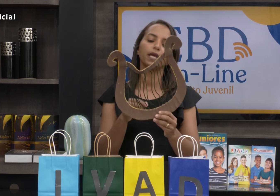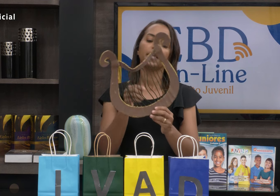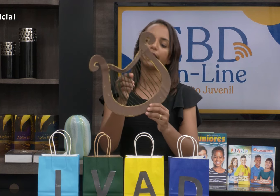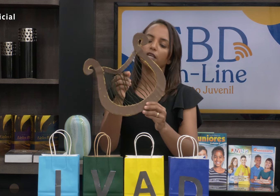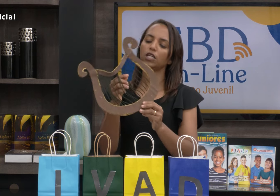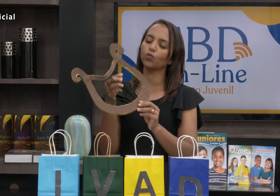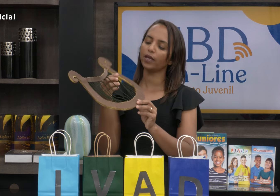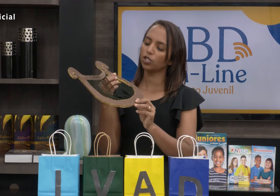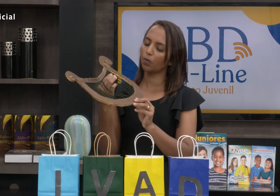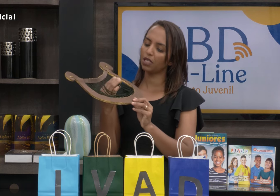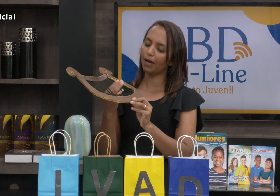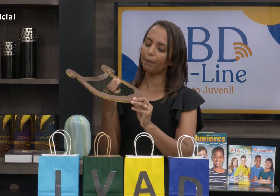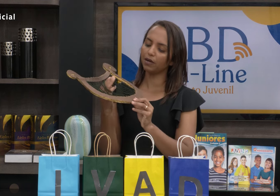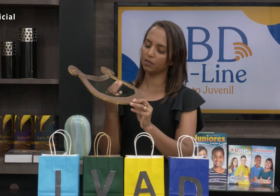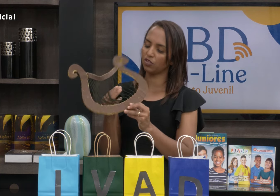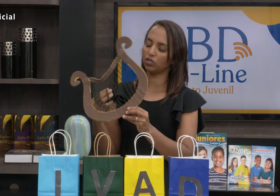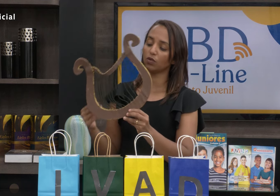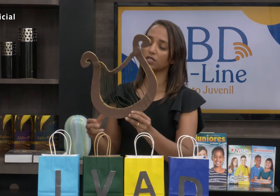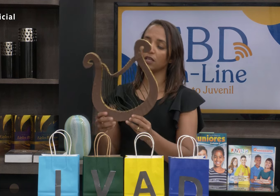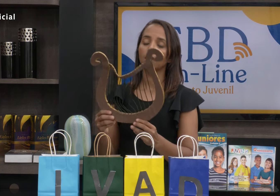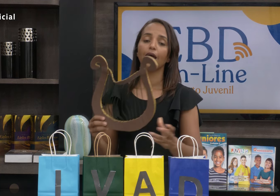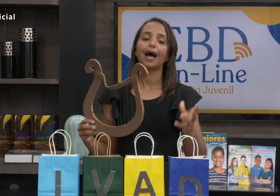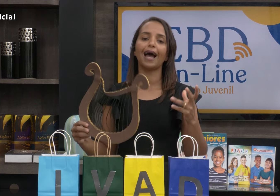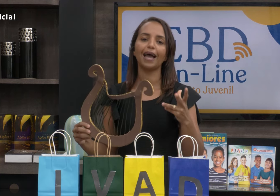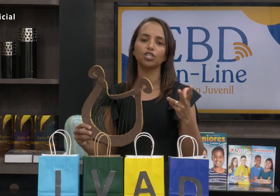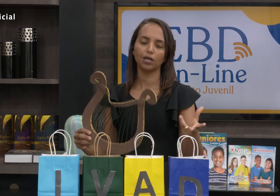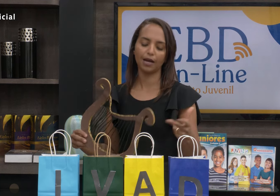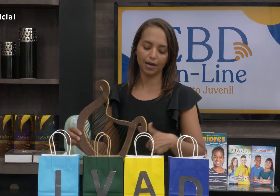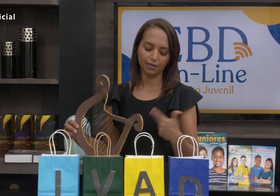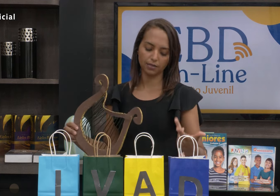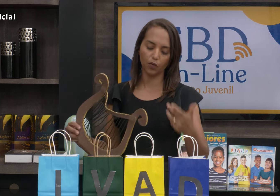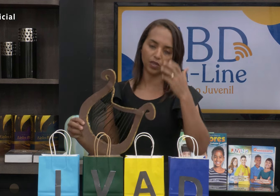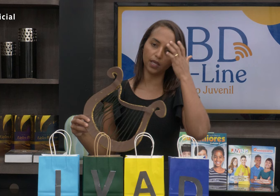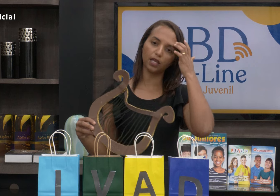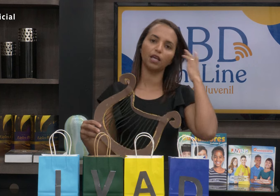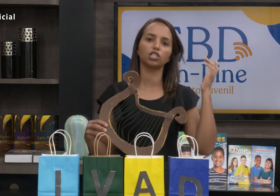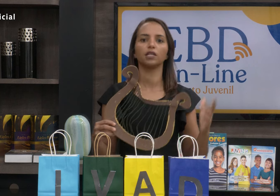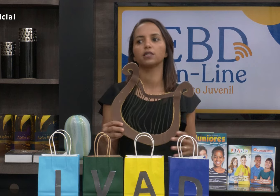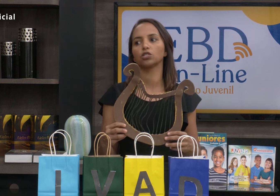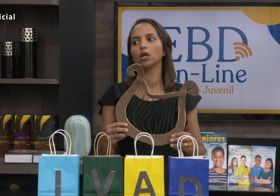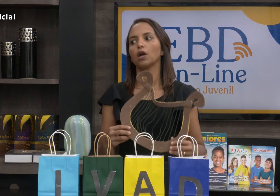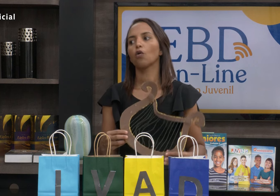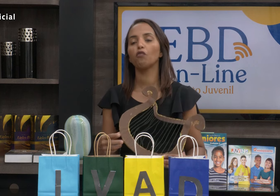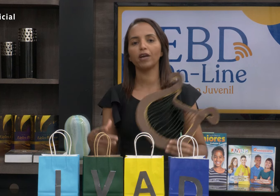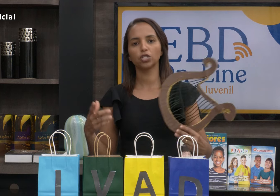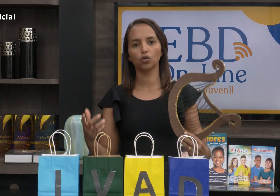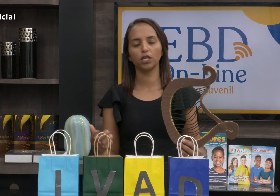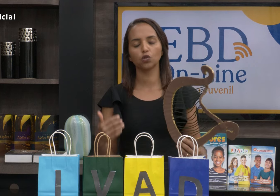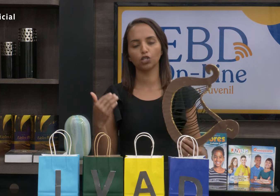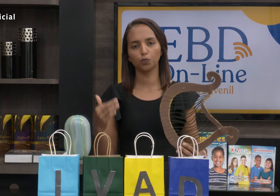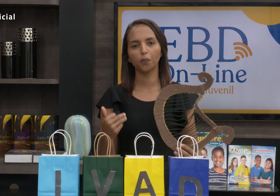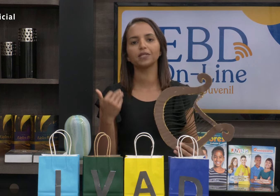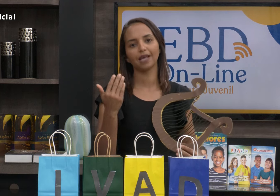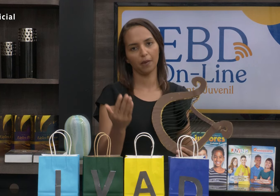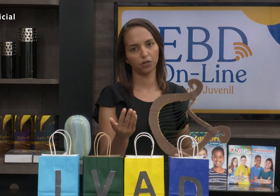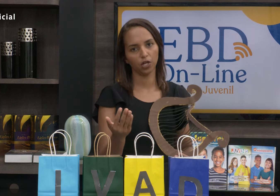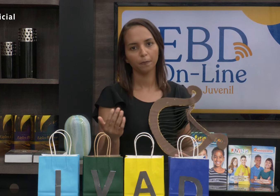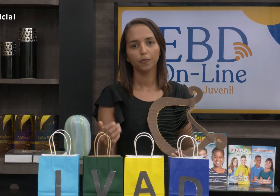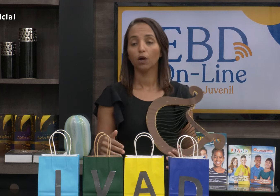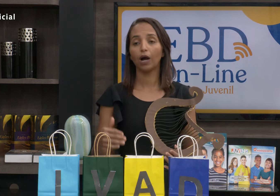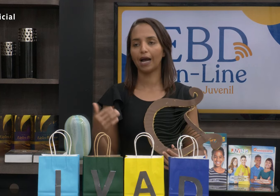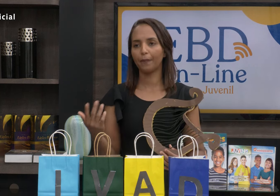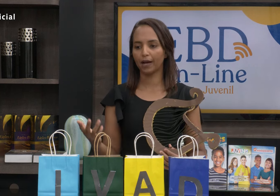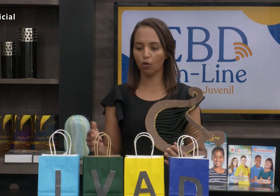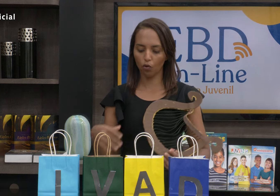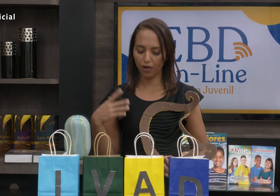de marrom, e aqui, isso aqui é somente barbante, minha gente, então, se as, a lição indica que as crianças confeccionem suas próprias harpas,